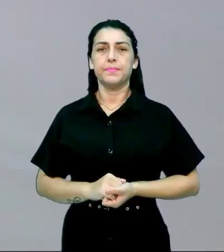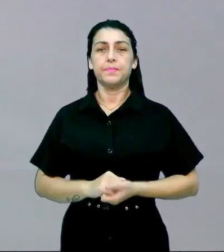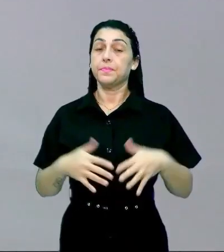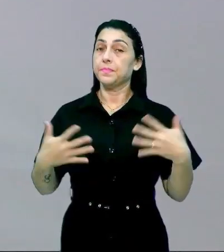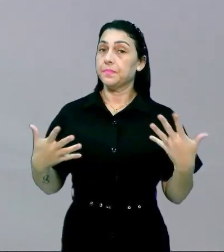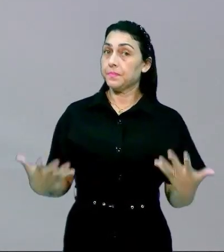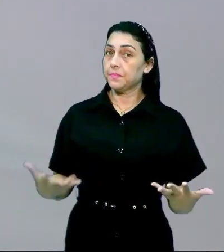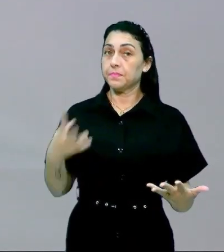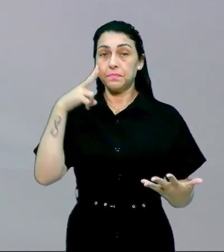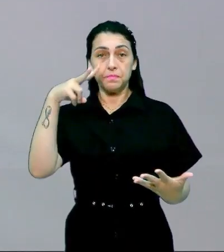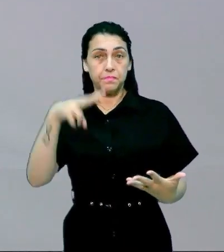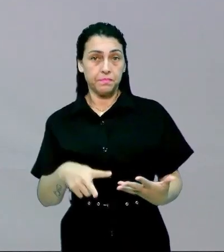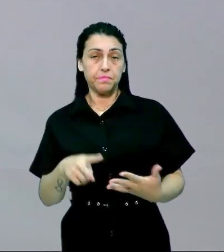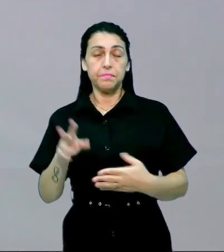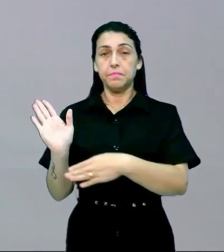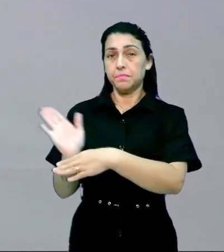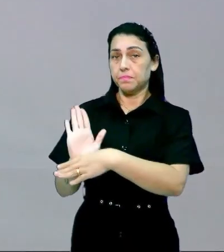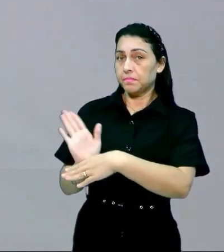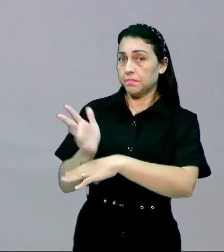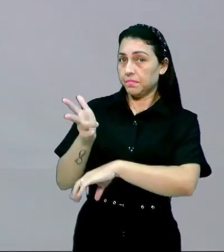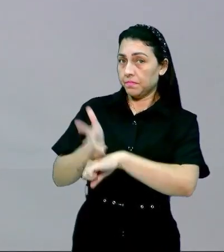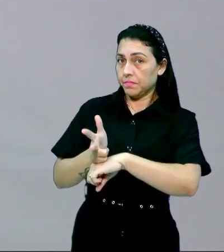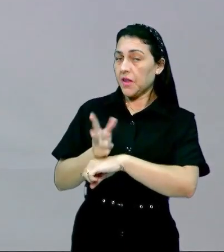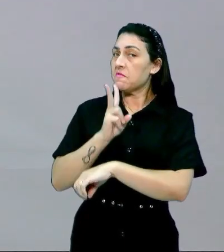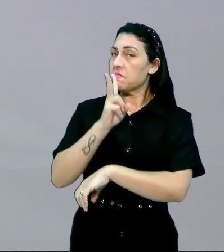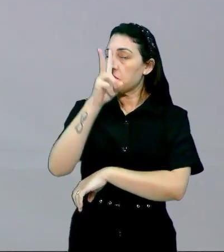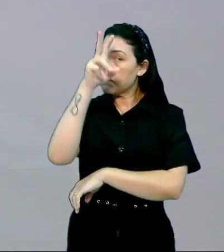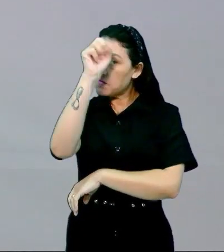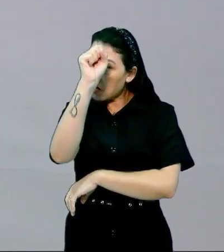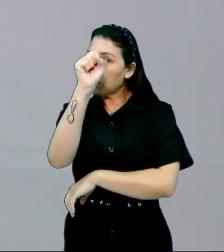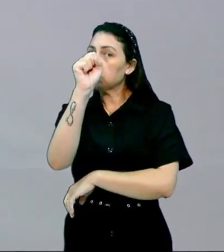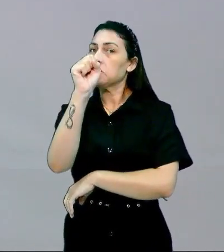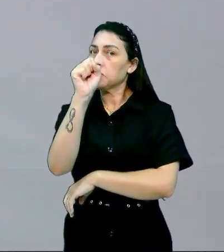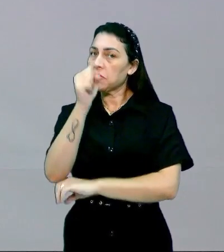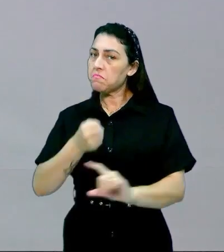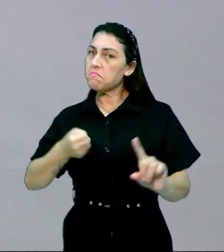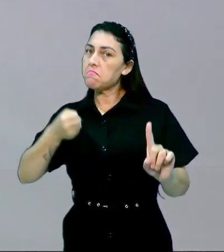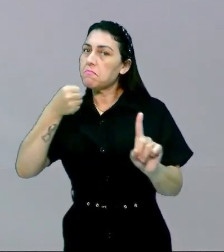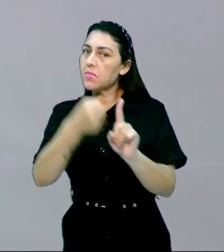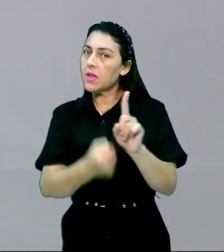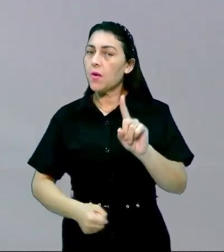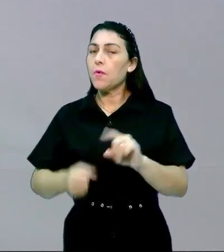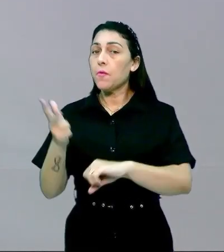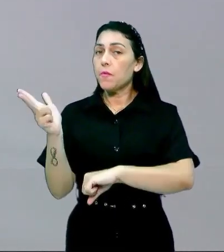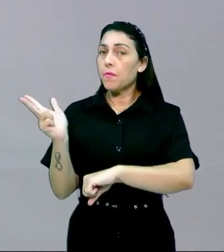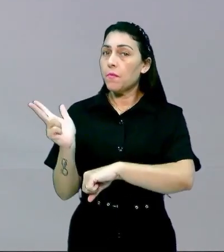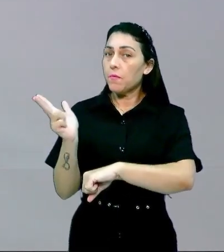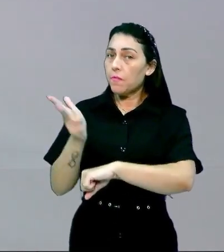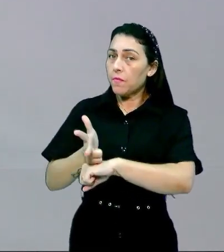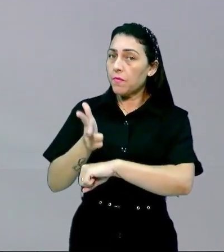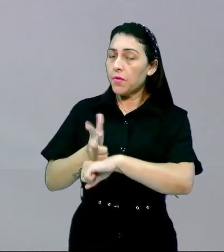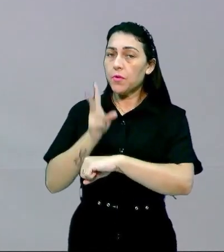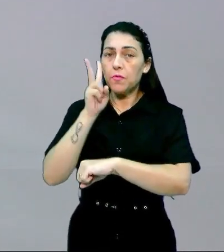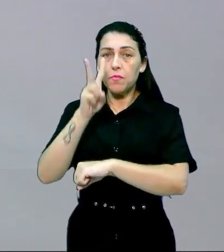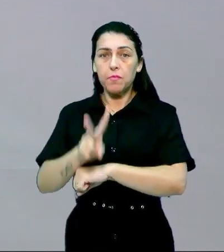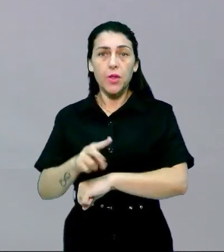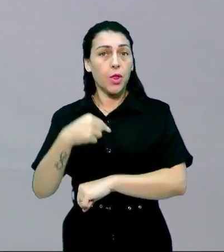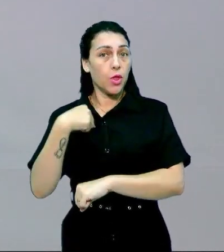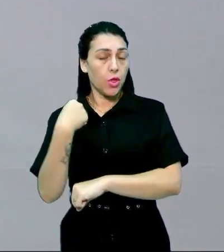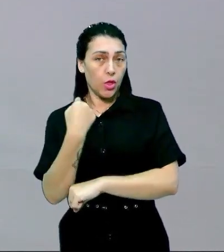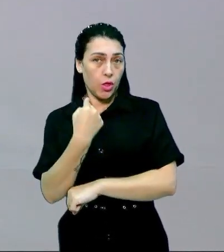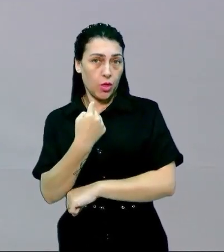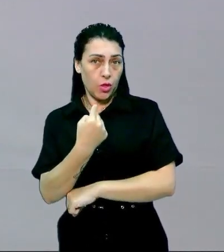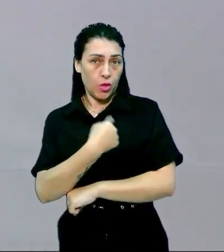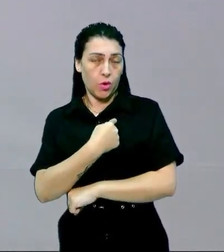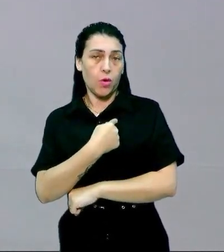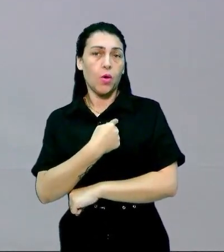então vocês viram aí galera que é é um pouco forte né impactante o vídeo como eu disse anteriormente né não cabe a nós aqui